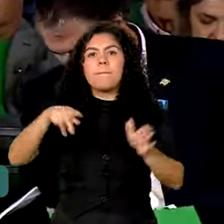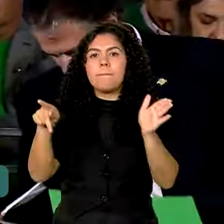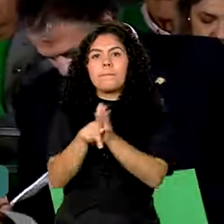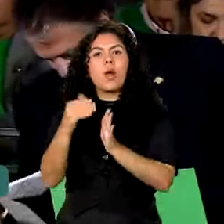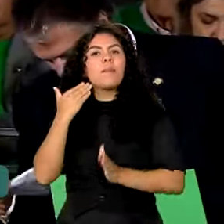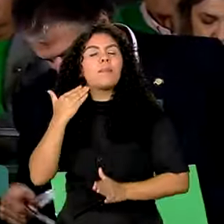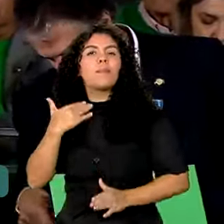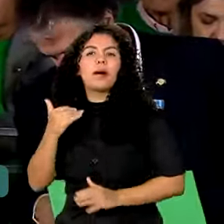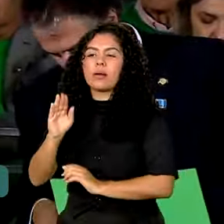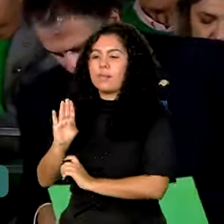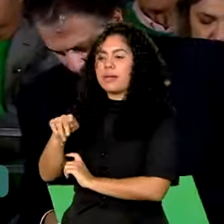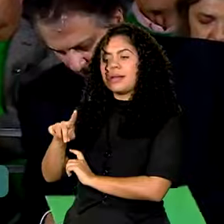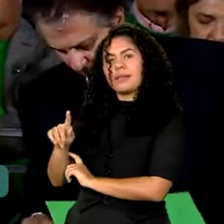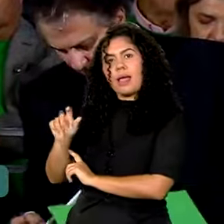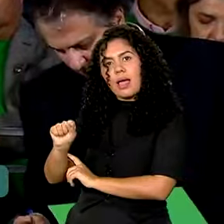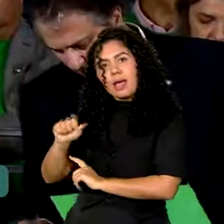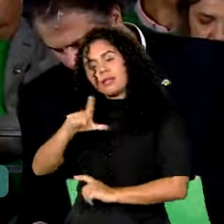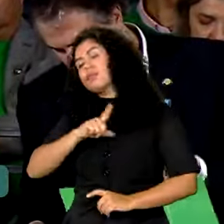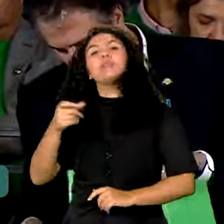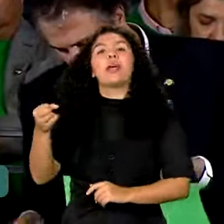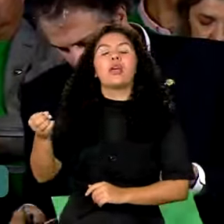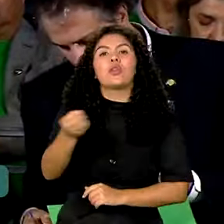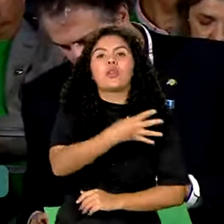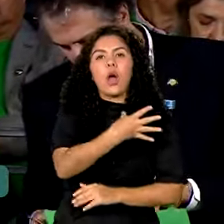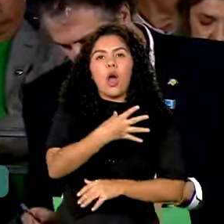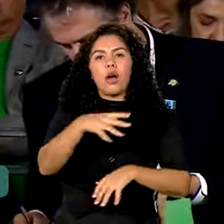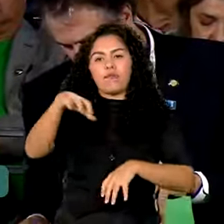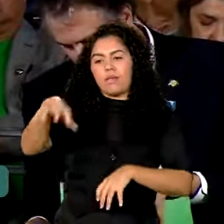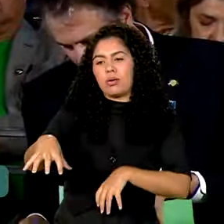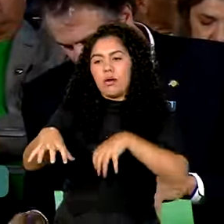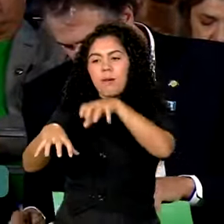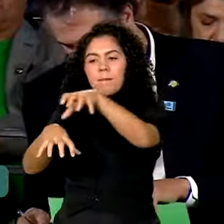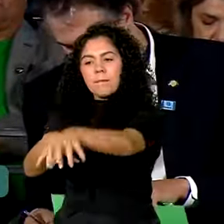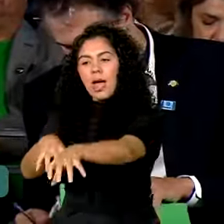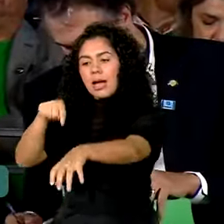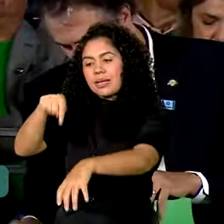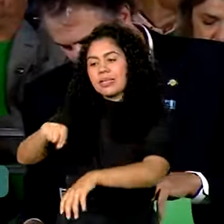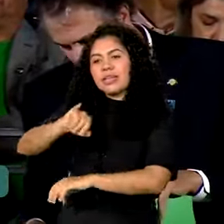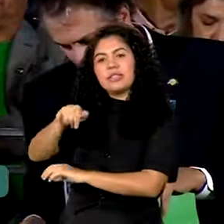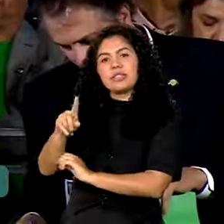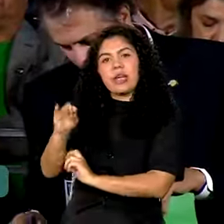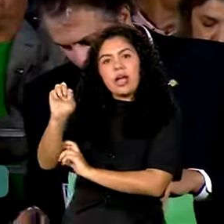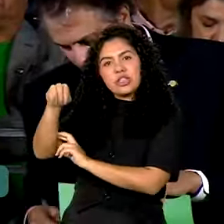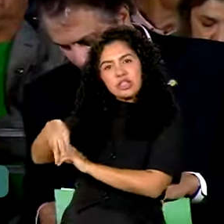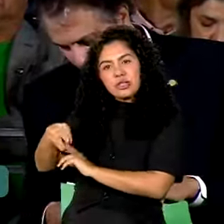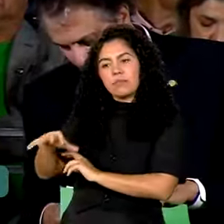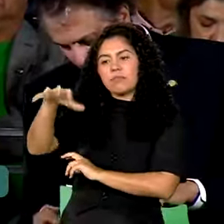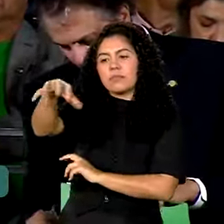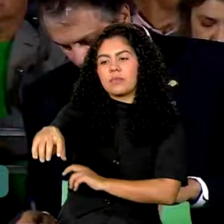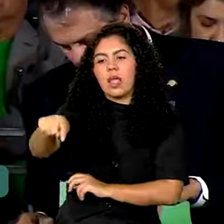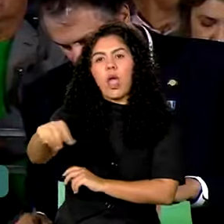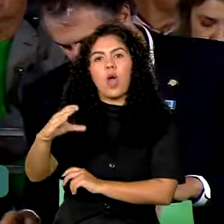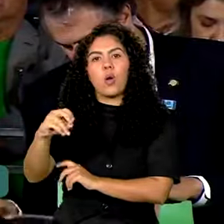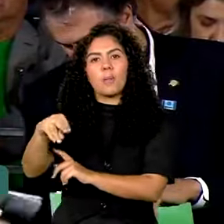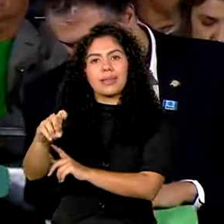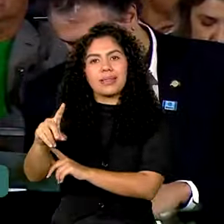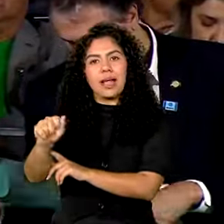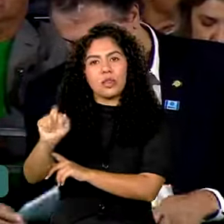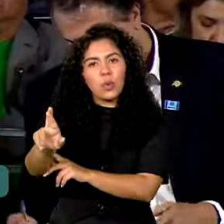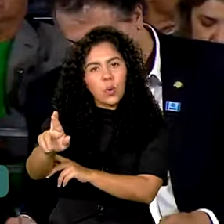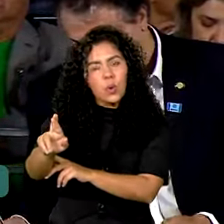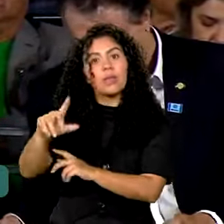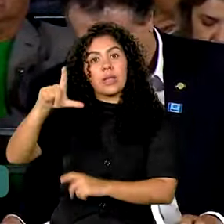duas novas estações. Vai ser a estação do Jardim Ângela aqui e lá do Comendador Santana.